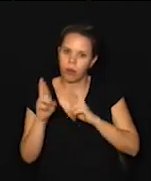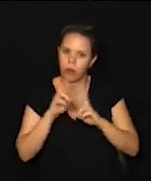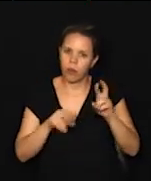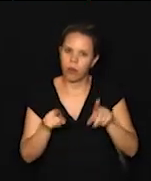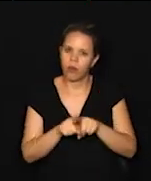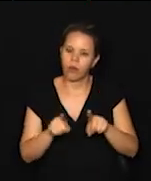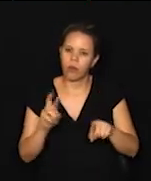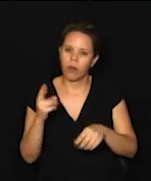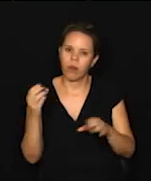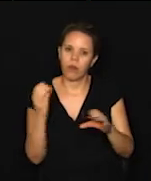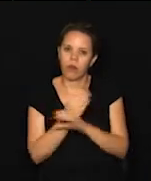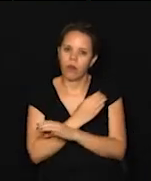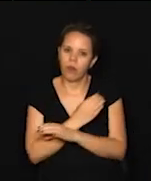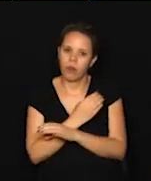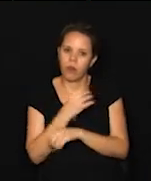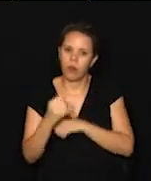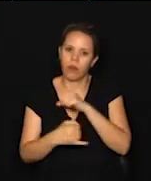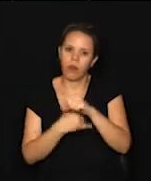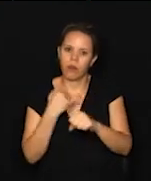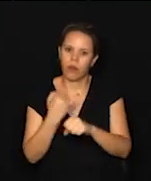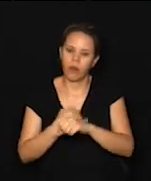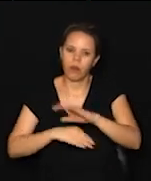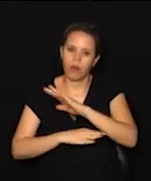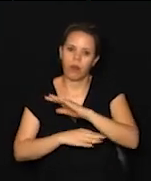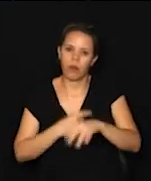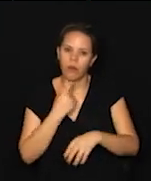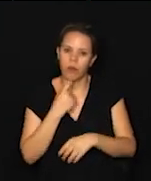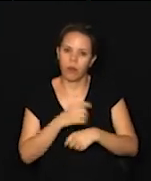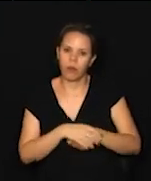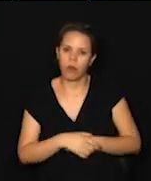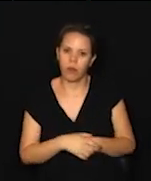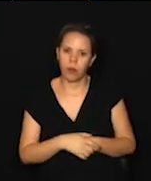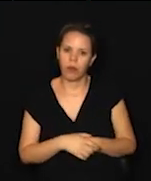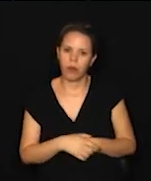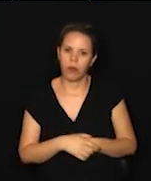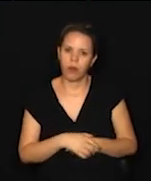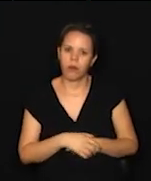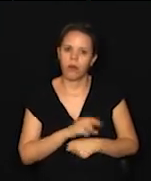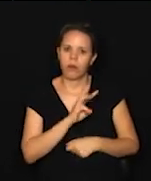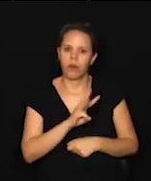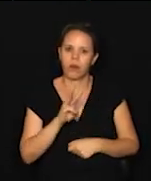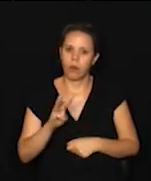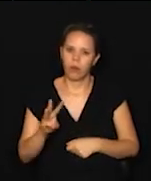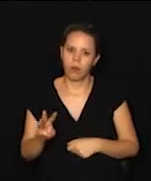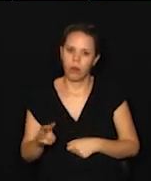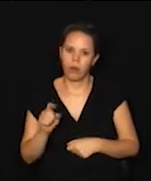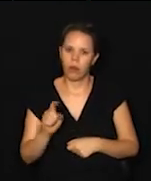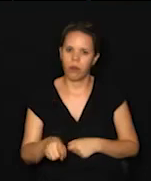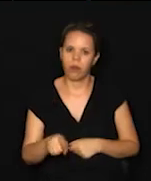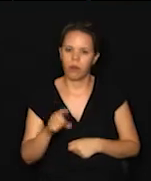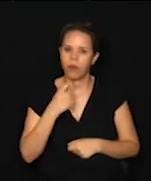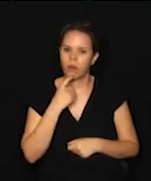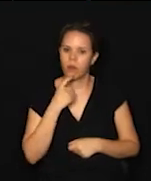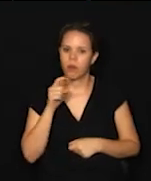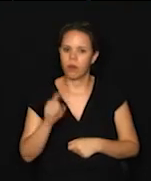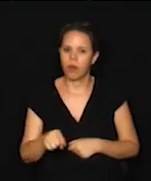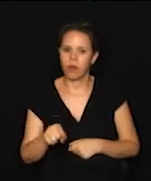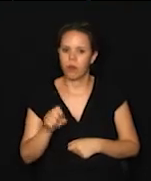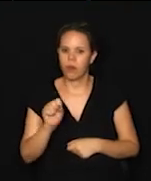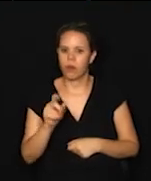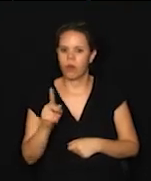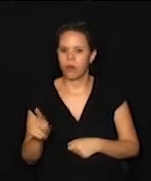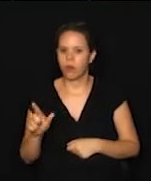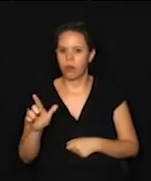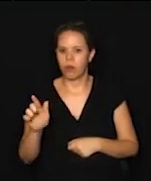também o resultado completo no site da Câmara Municipal de Campinas, que é o www.campinas.sp